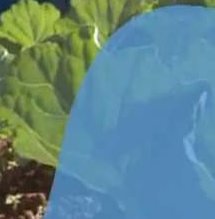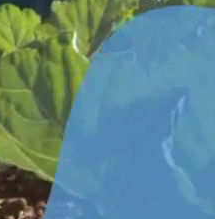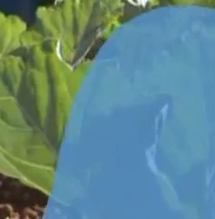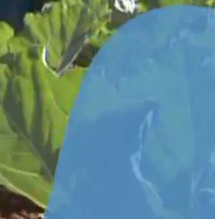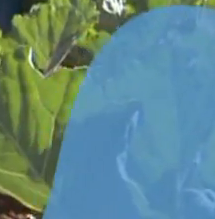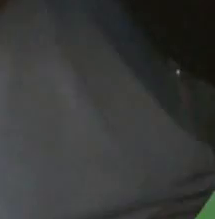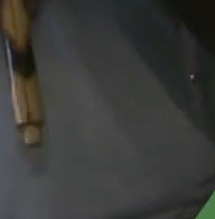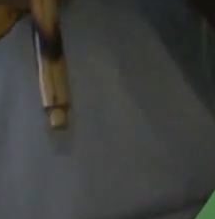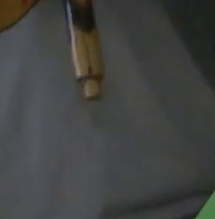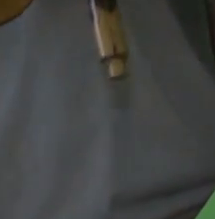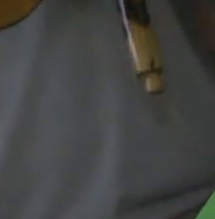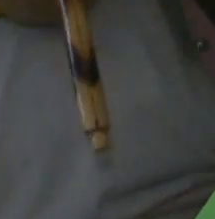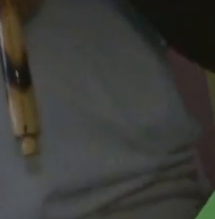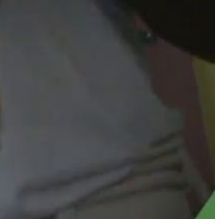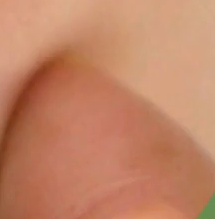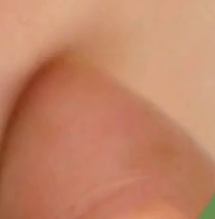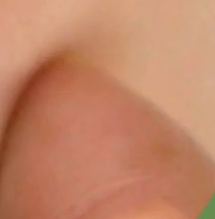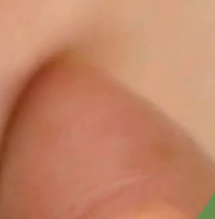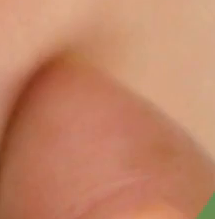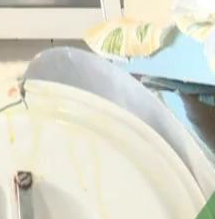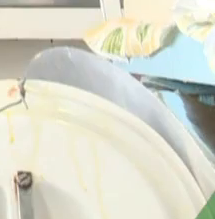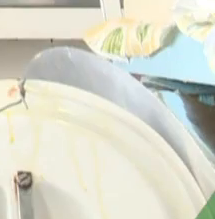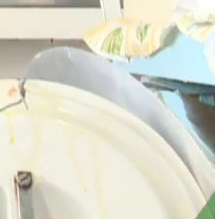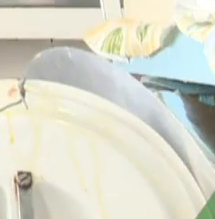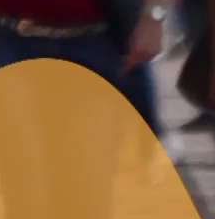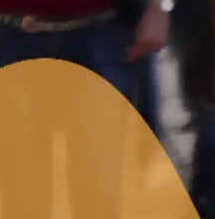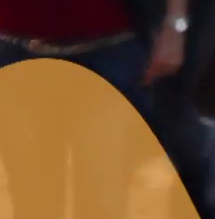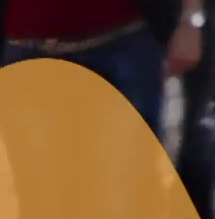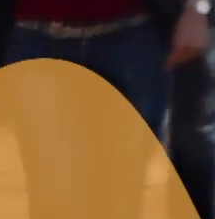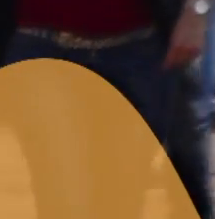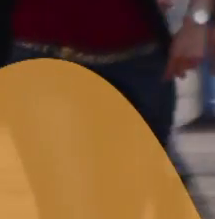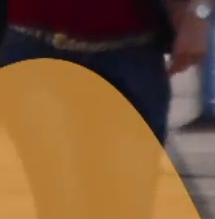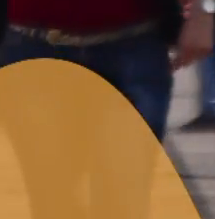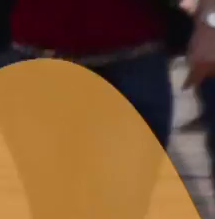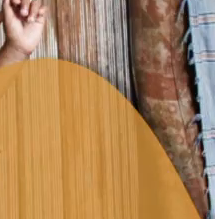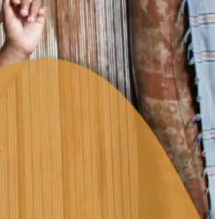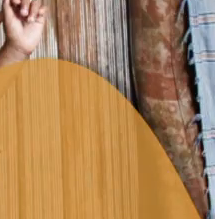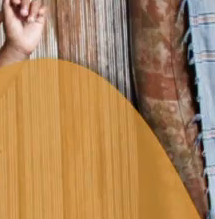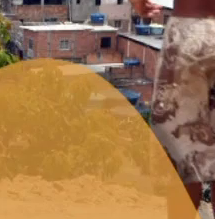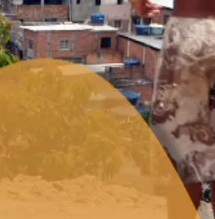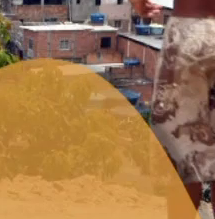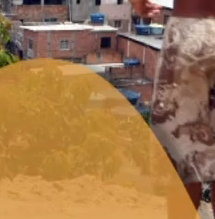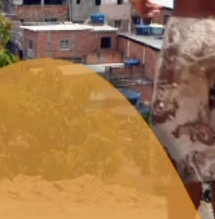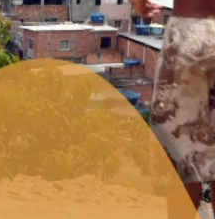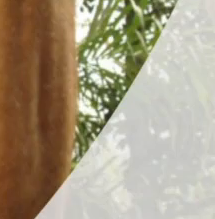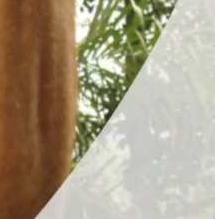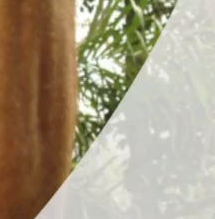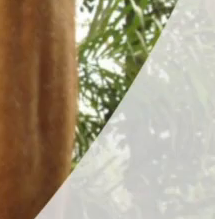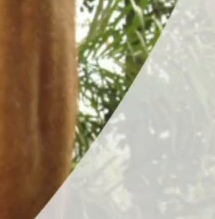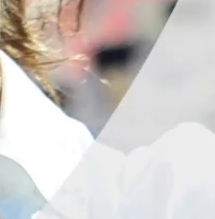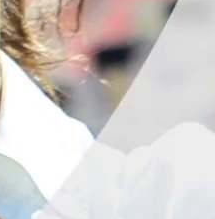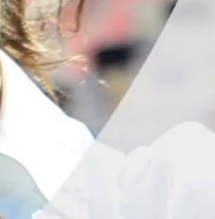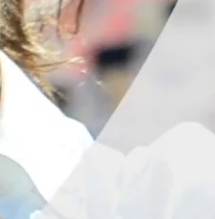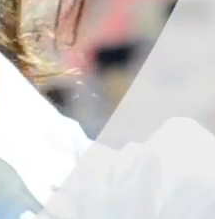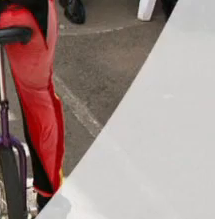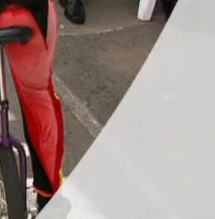Música Música Música Música